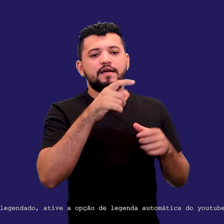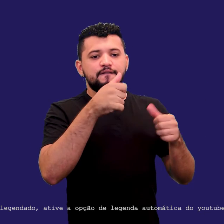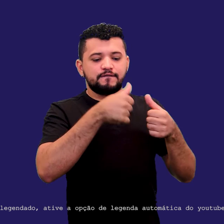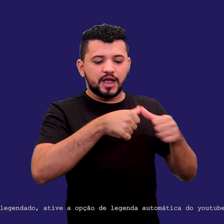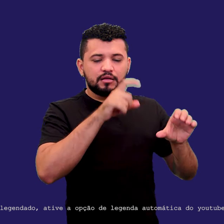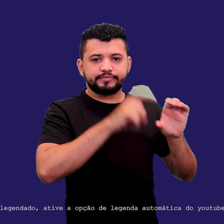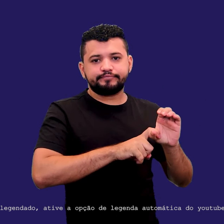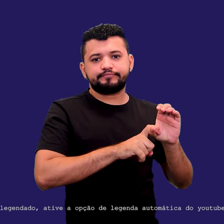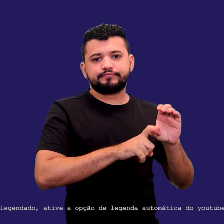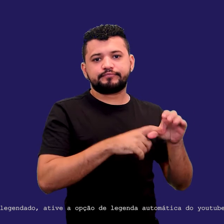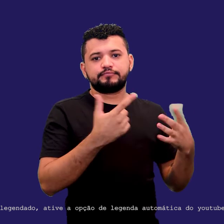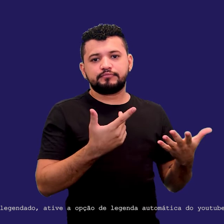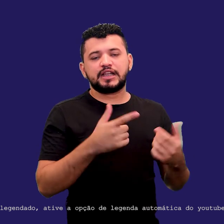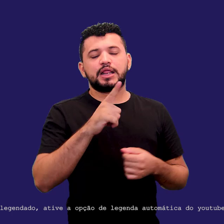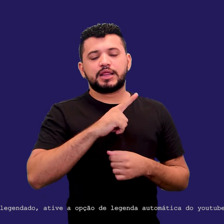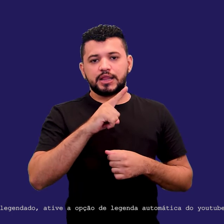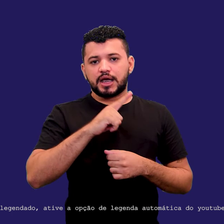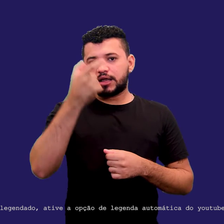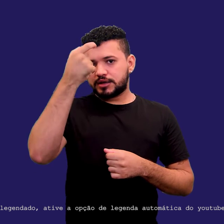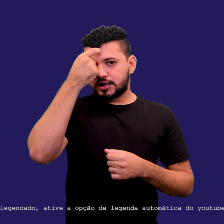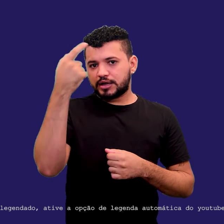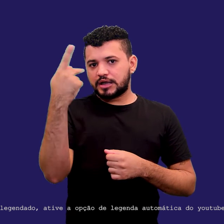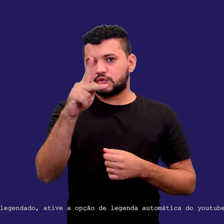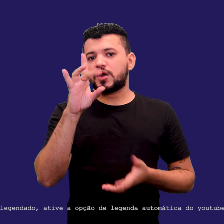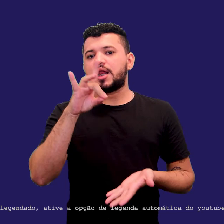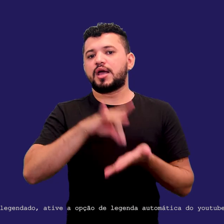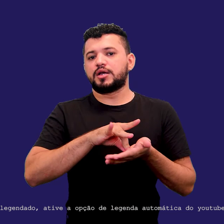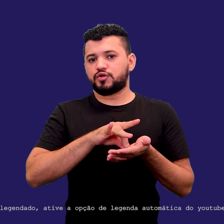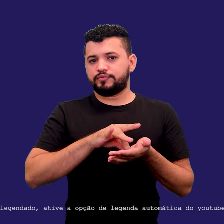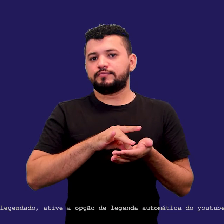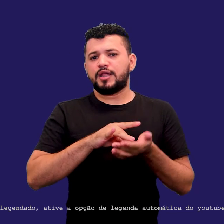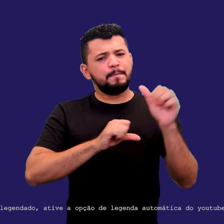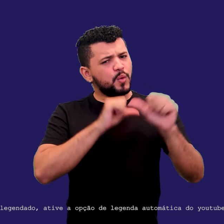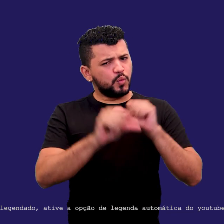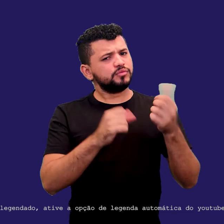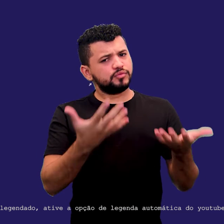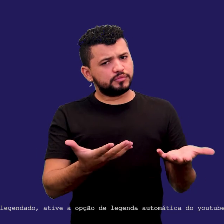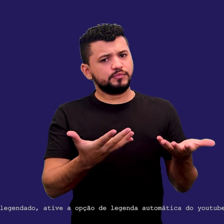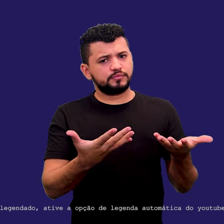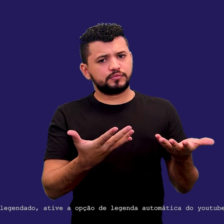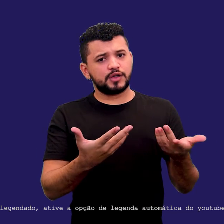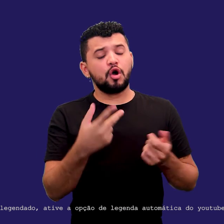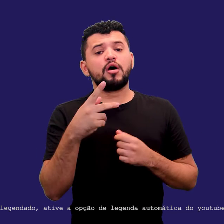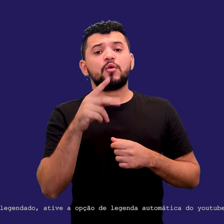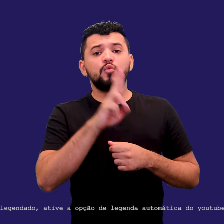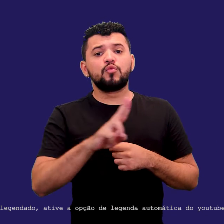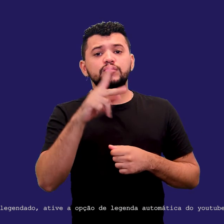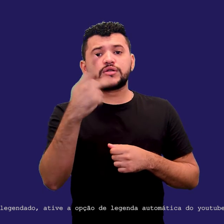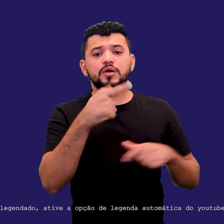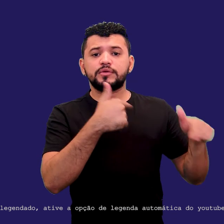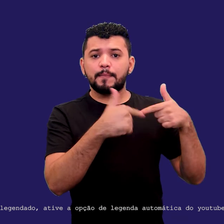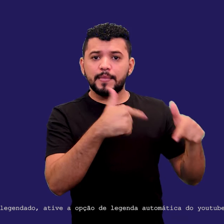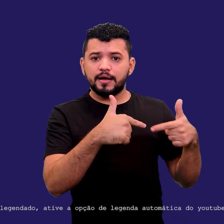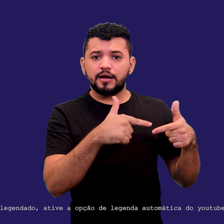consciência da sua situação e a transforme. E coloque o trabalho no meio disso como algo enriquecedor